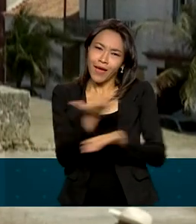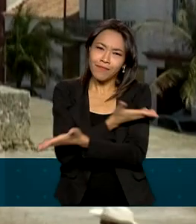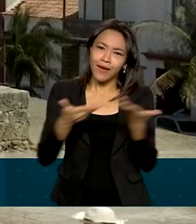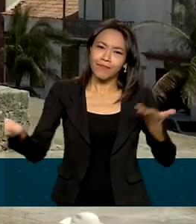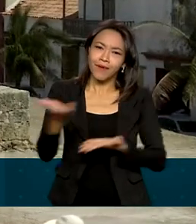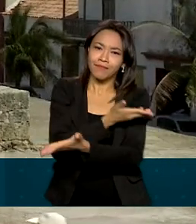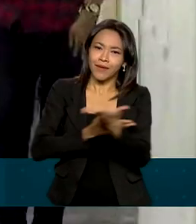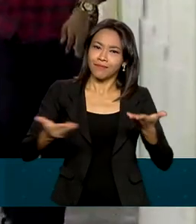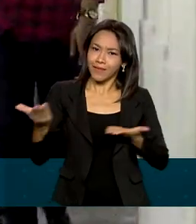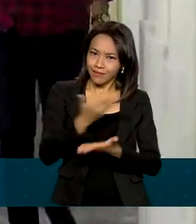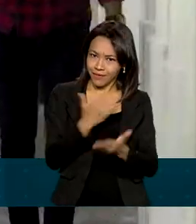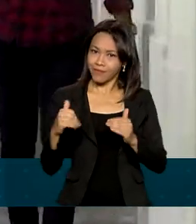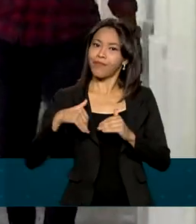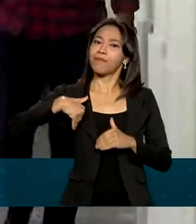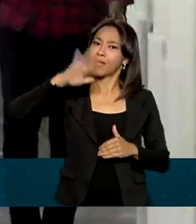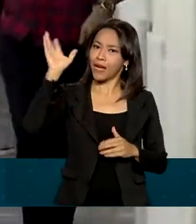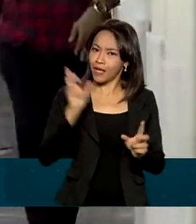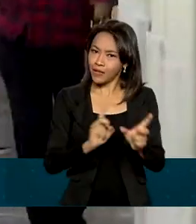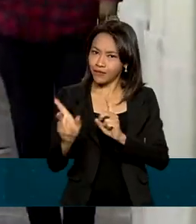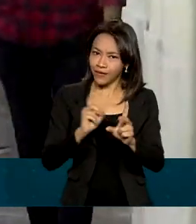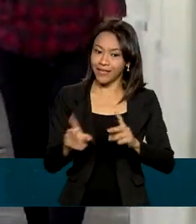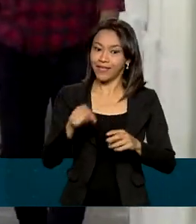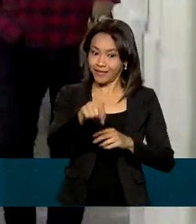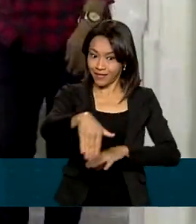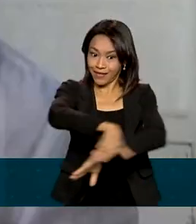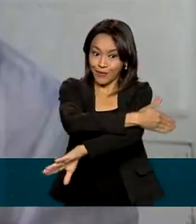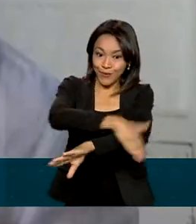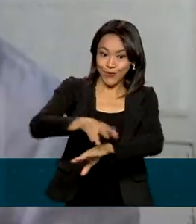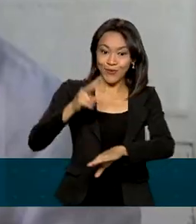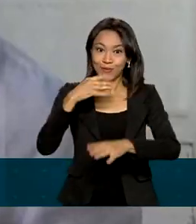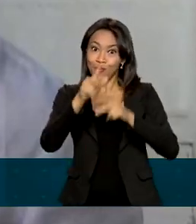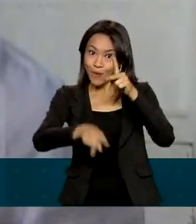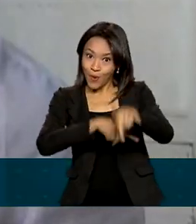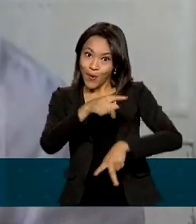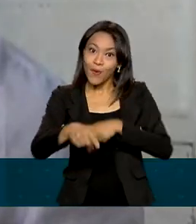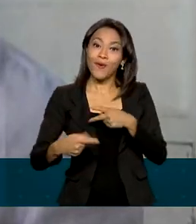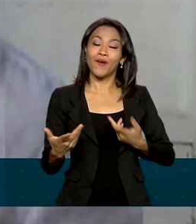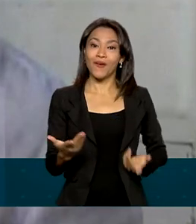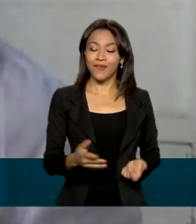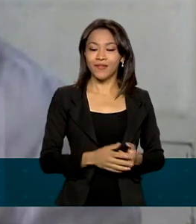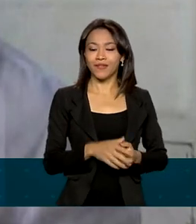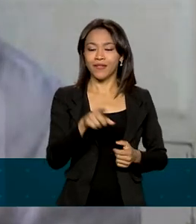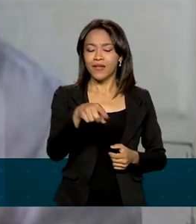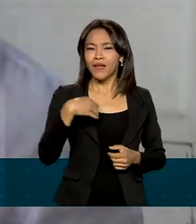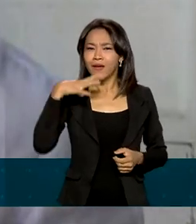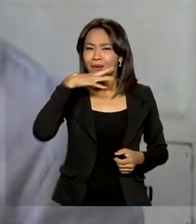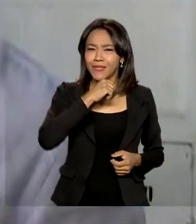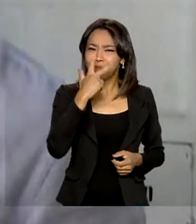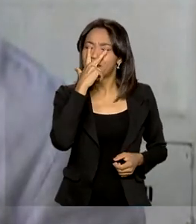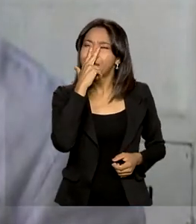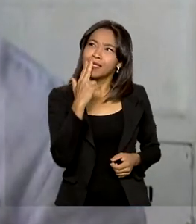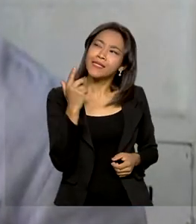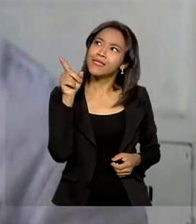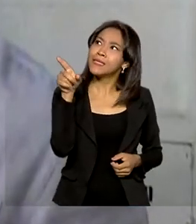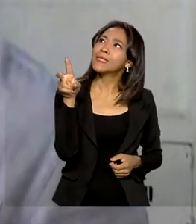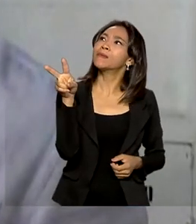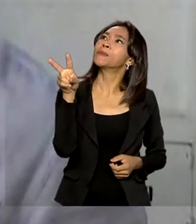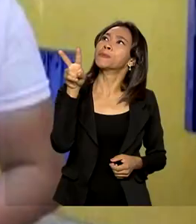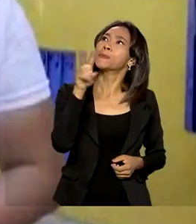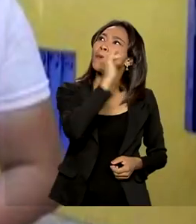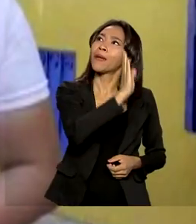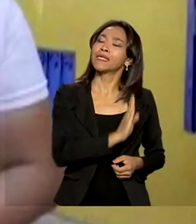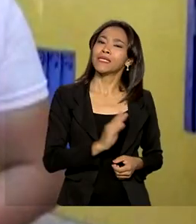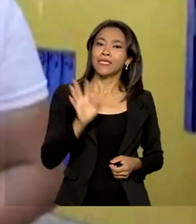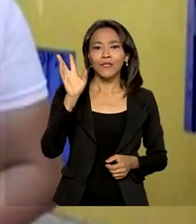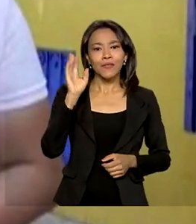trocas comerciais e alcança as ruas e o povo. Achei bem parecida com alguma cidade histórica lá do nosso Brasil.